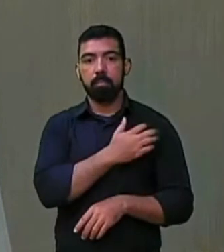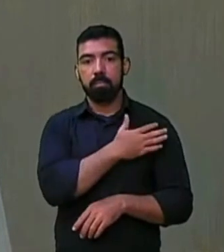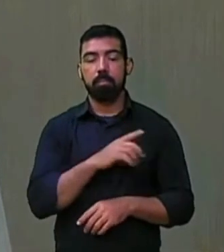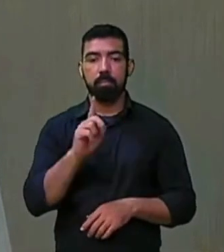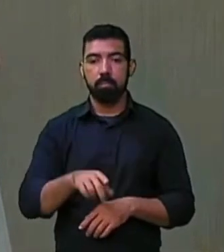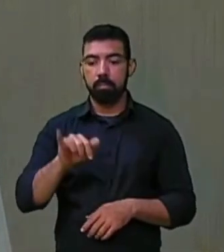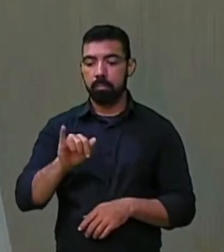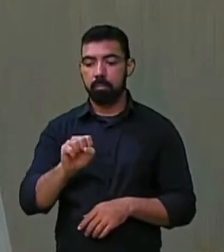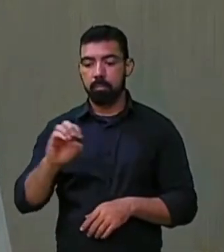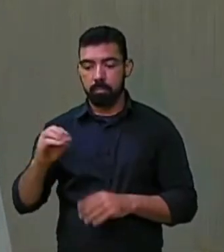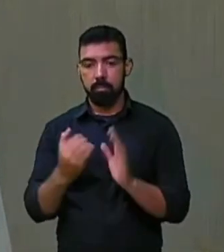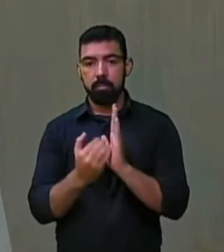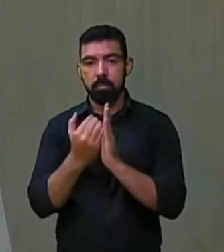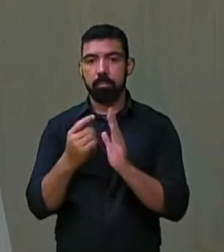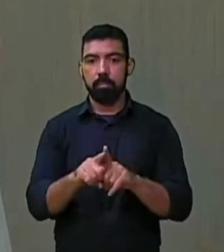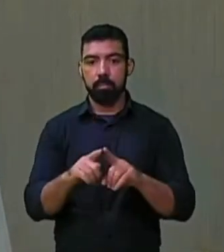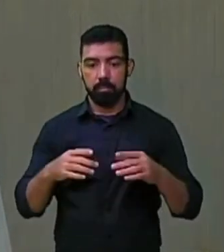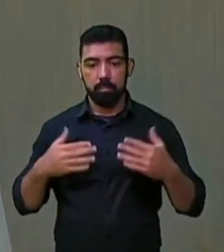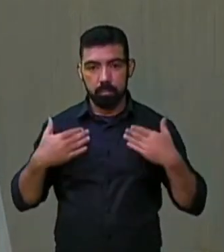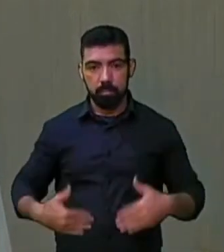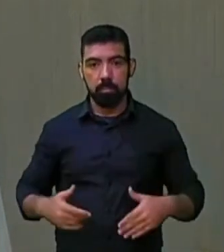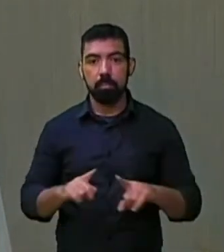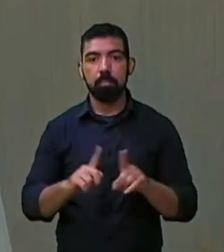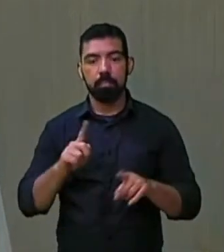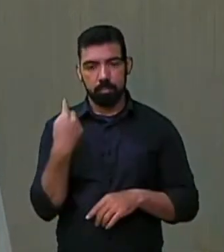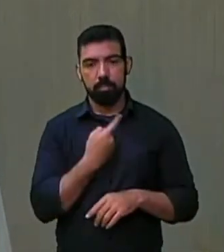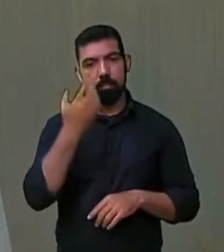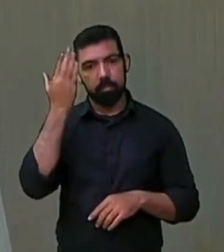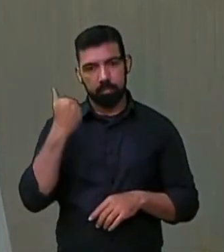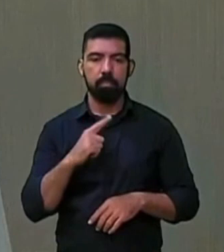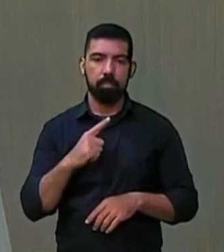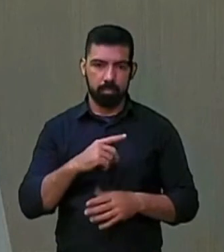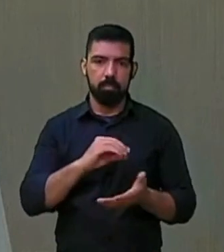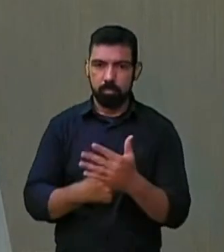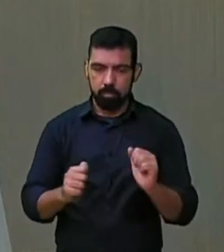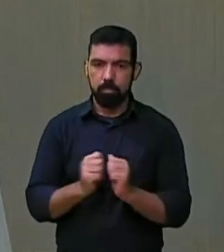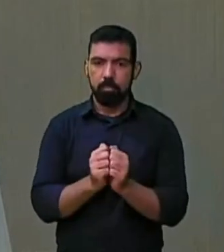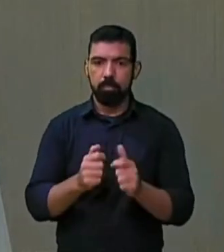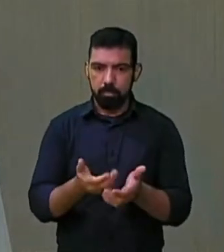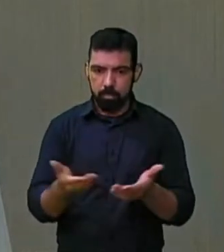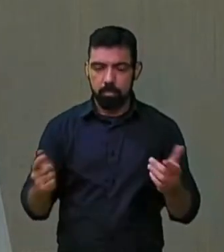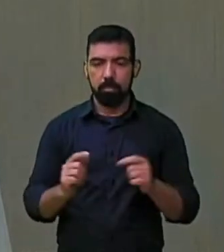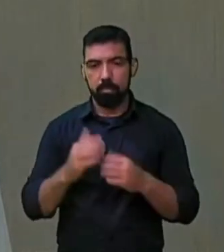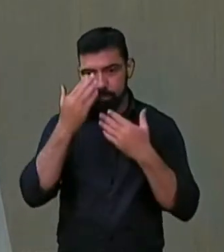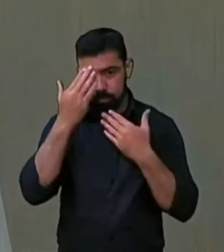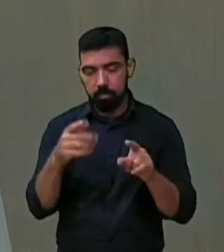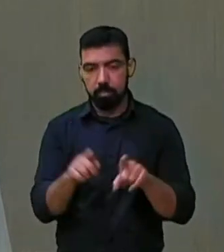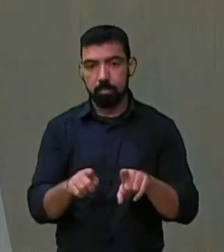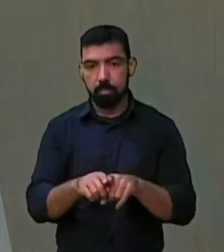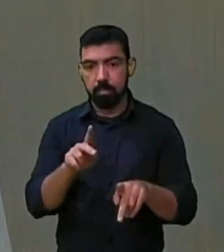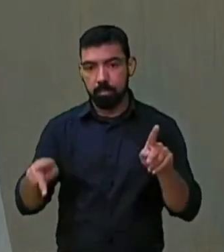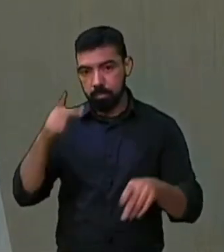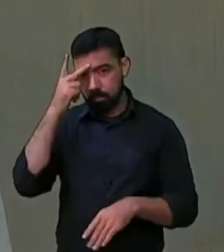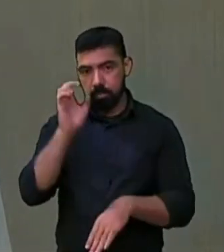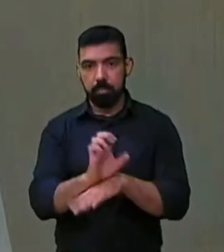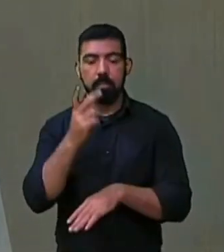ISO, a questão do fardamento. Mas a gente sabe que existe muito mais a se fazer. Agradecer ao povo